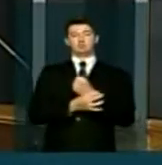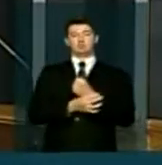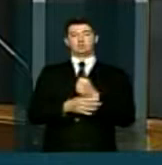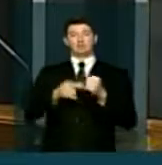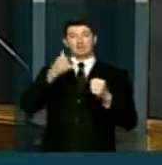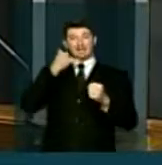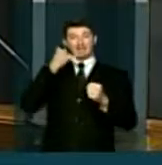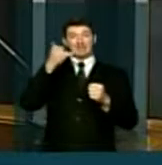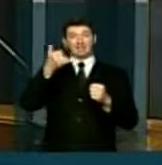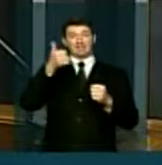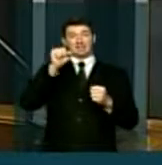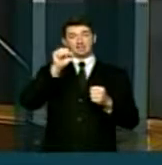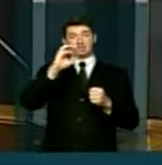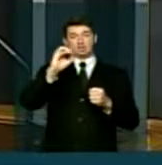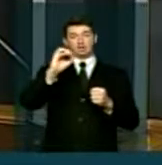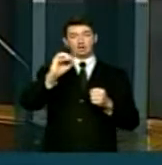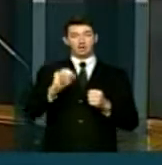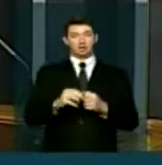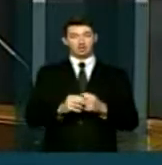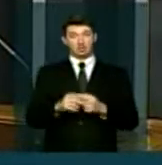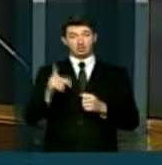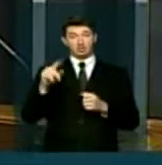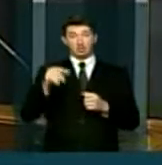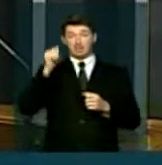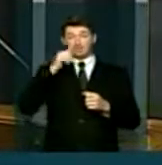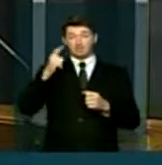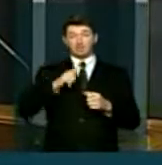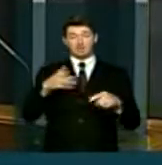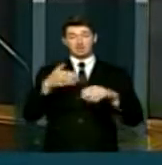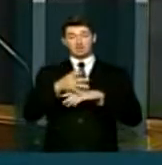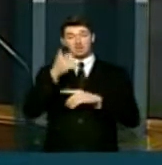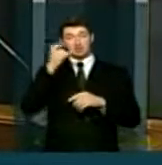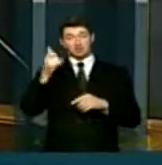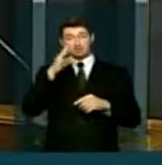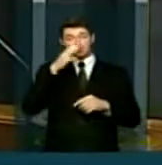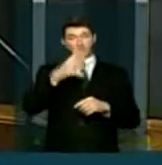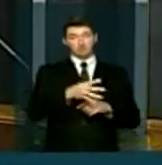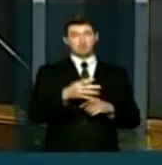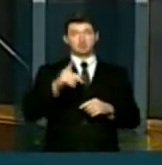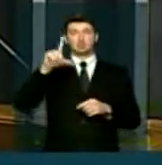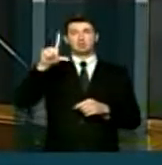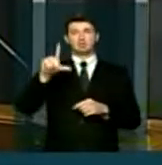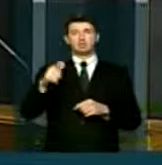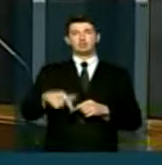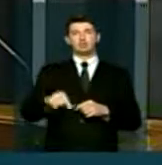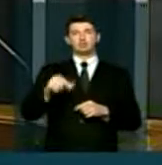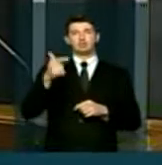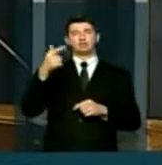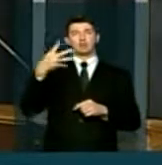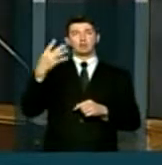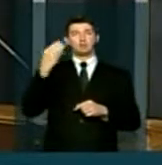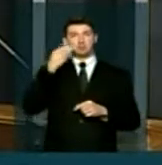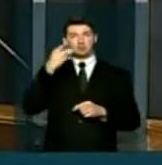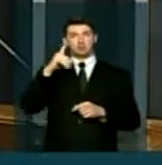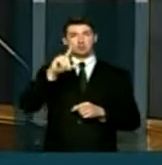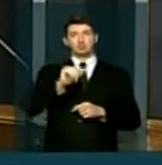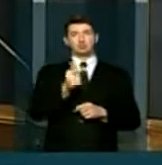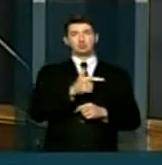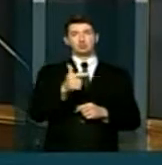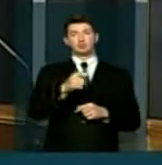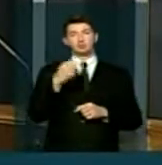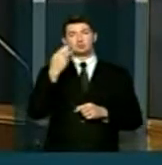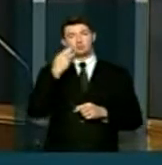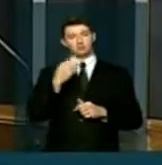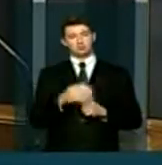180, instrumento de acesso que as mulheres têm, reduziu de R$ 24 milhões para R 22